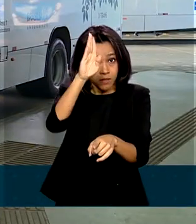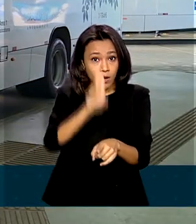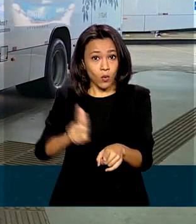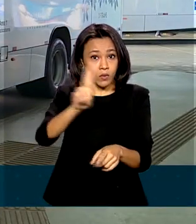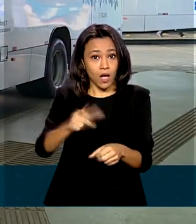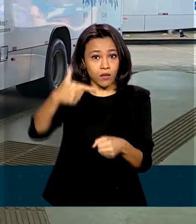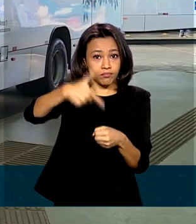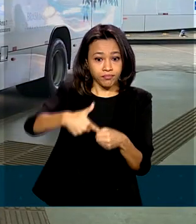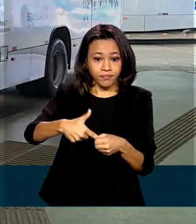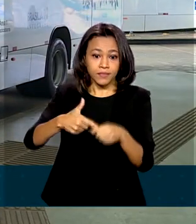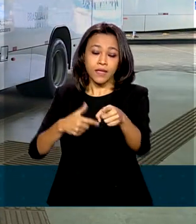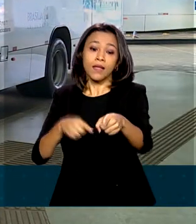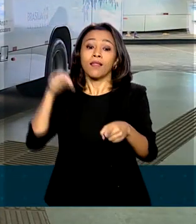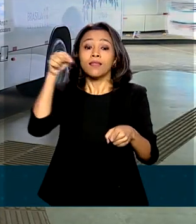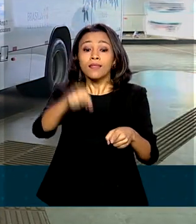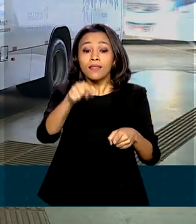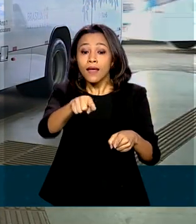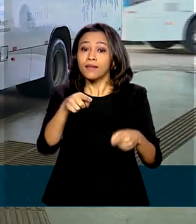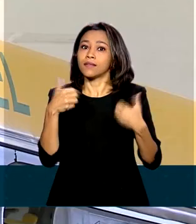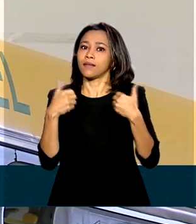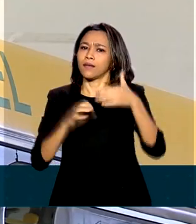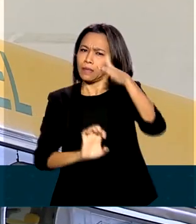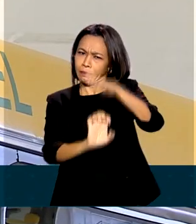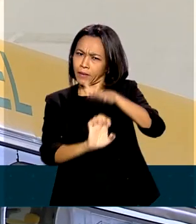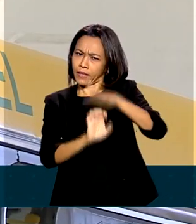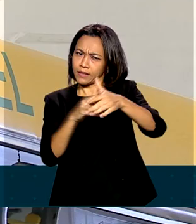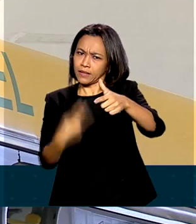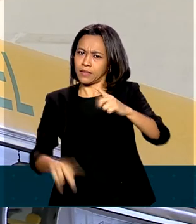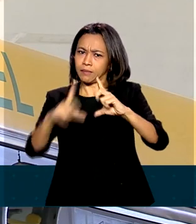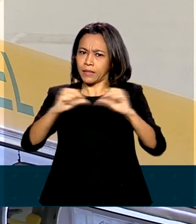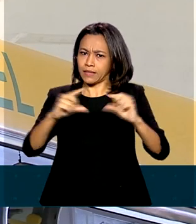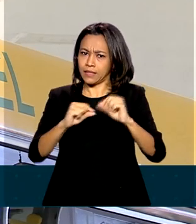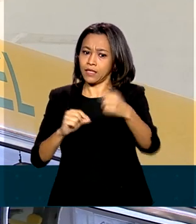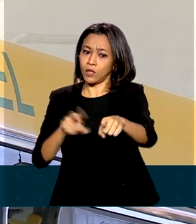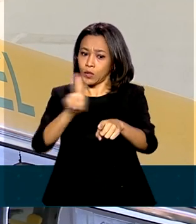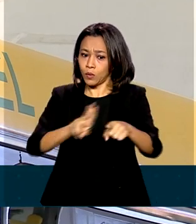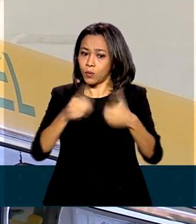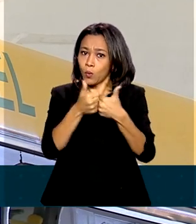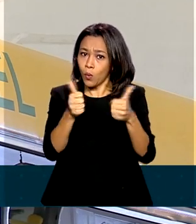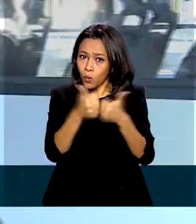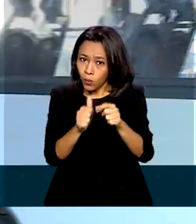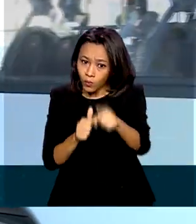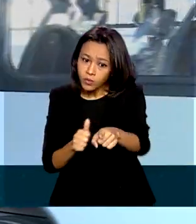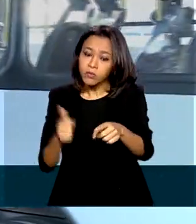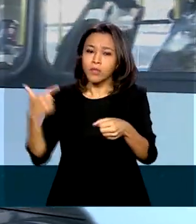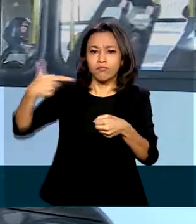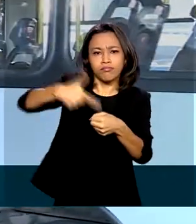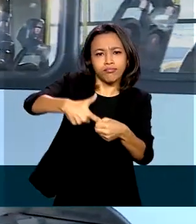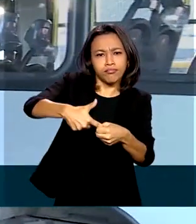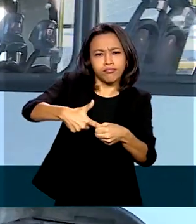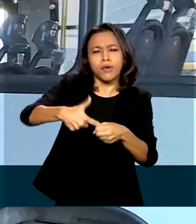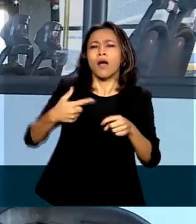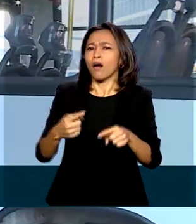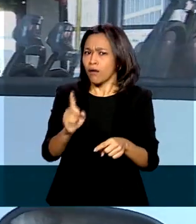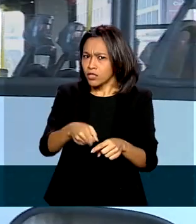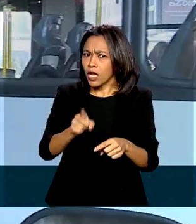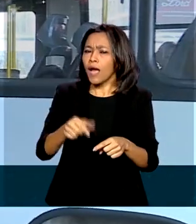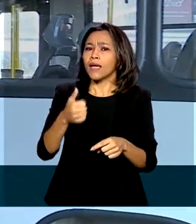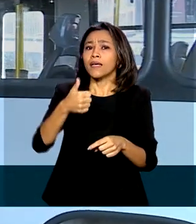empresa de transporte urbano do Distrito Federal, o abastecimento com esse tipo de combustível foi adotado em